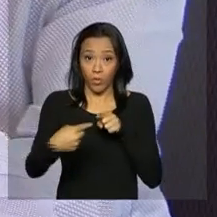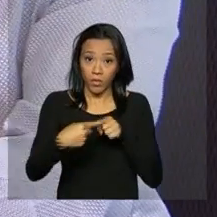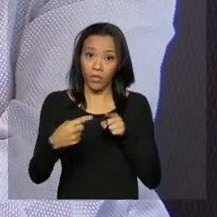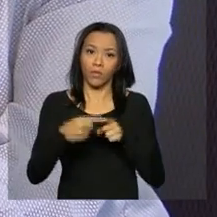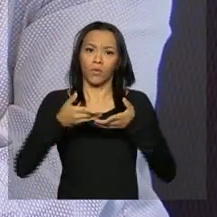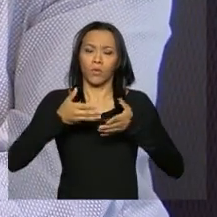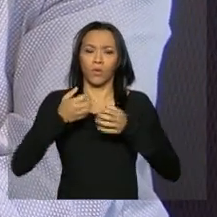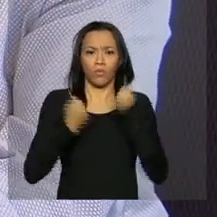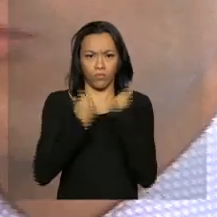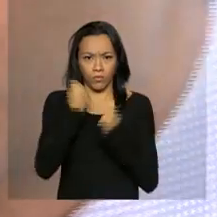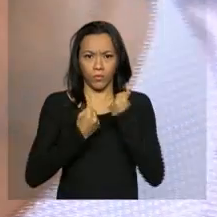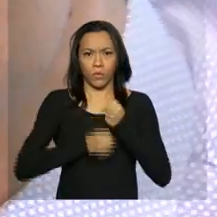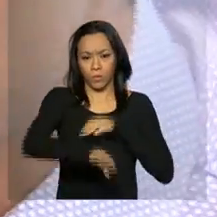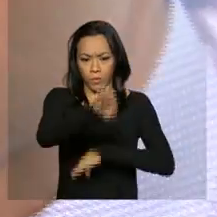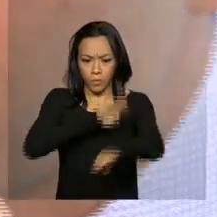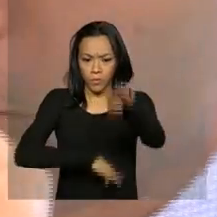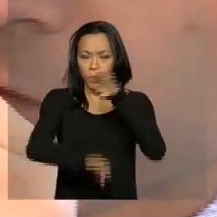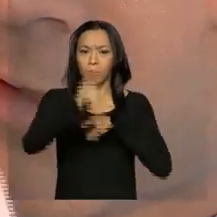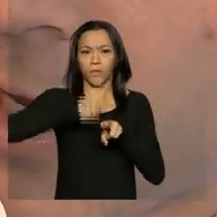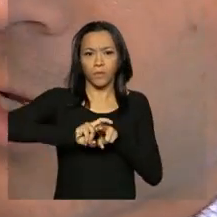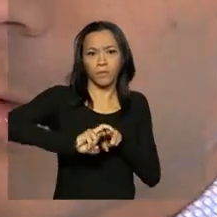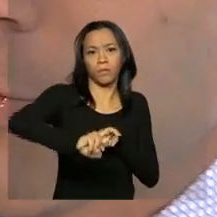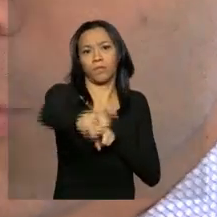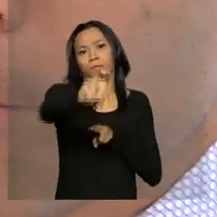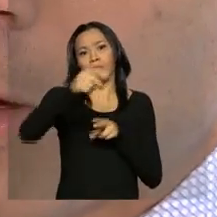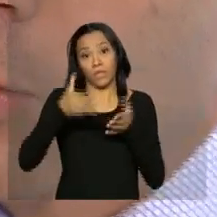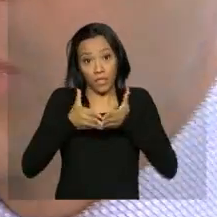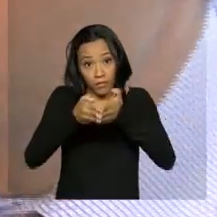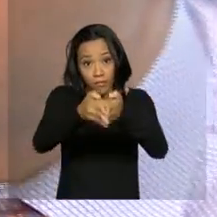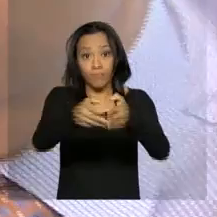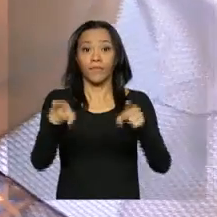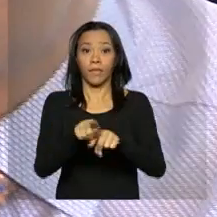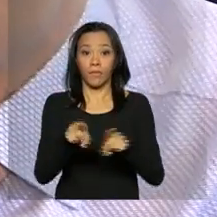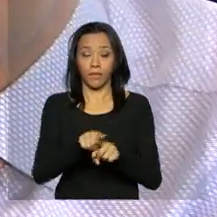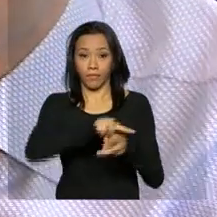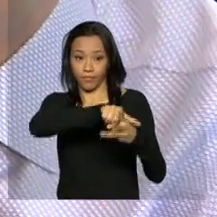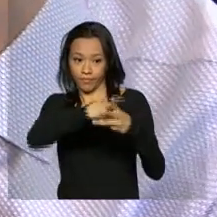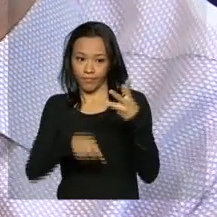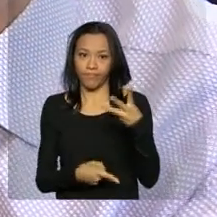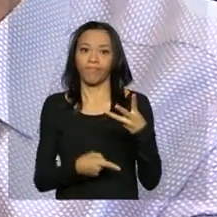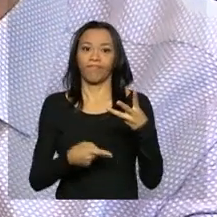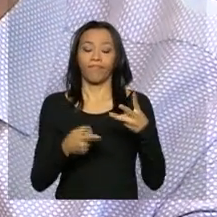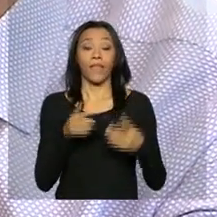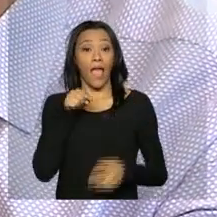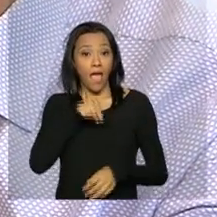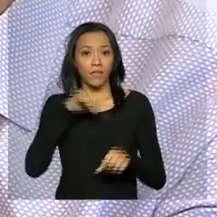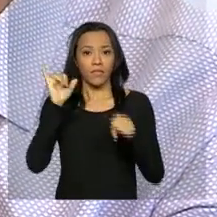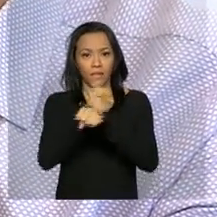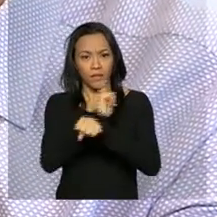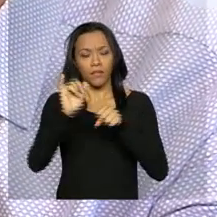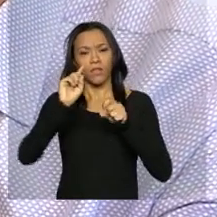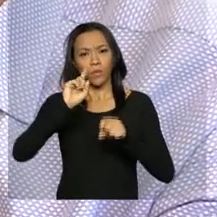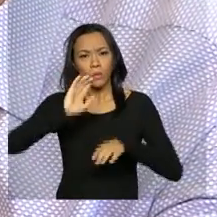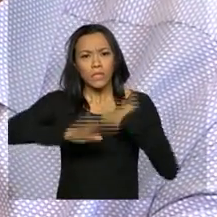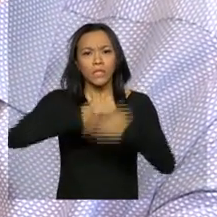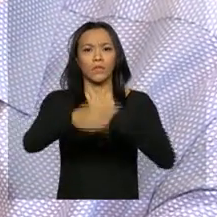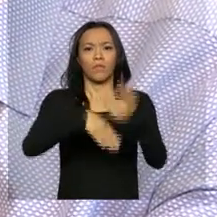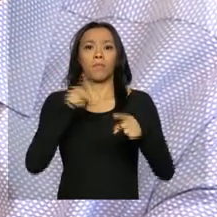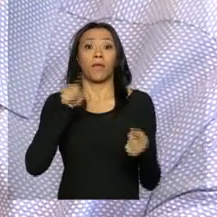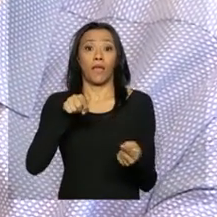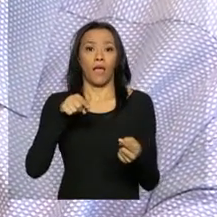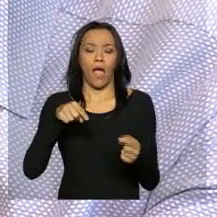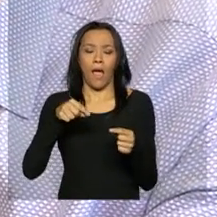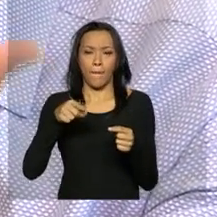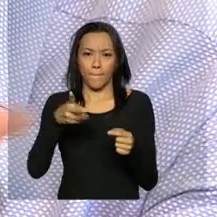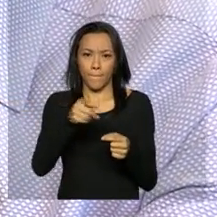rodoviário e hidroviário. De acordo com o ministro, faz parte dessa estratégia o desenvolvimento da infraestrutura para que a